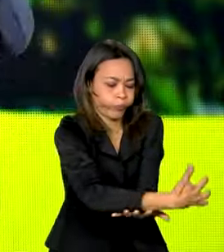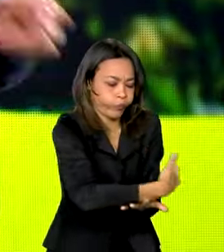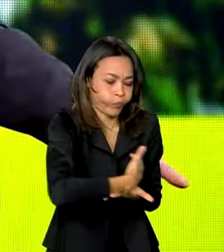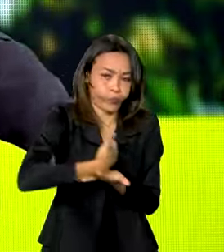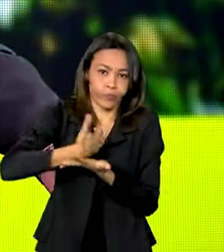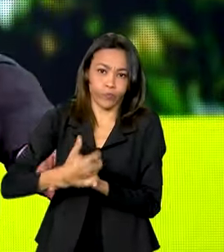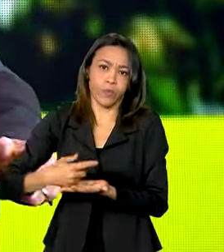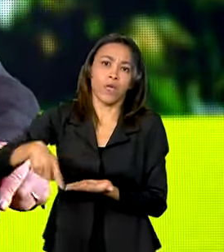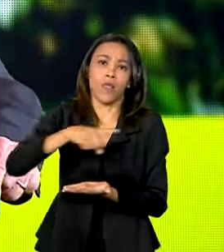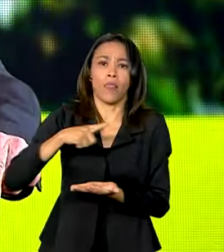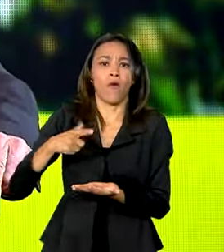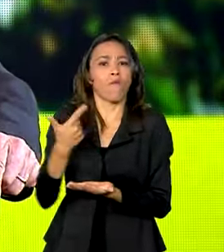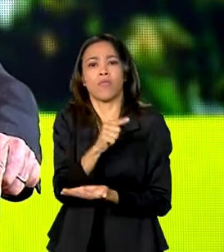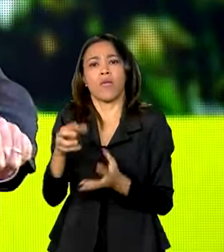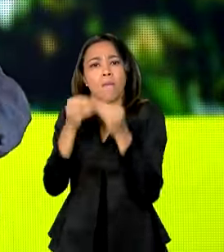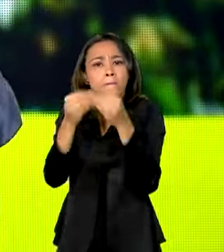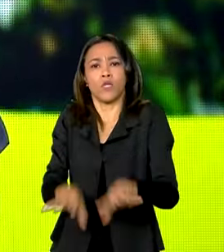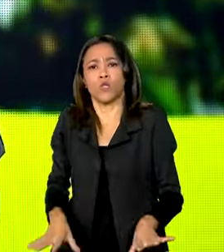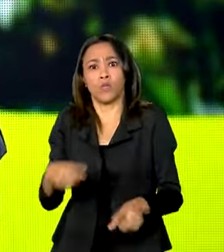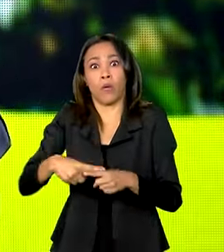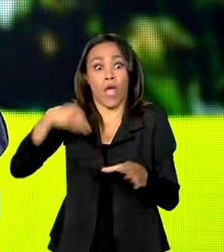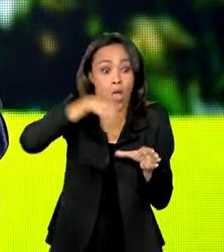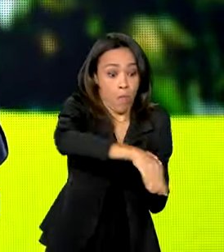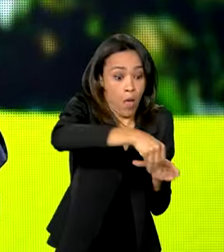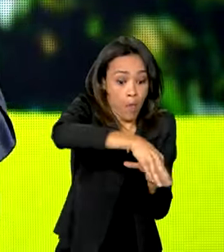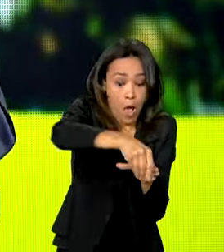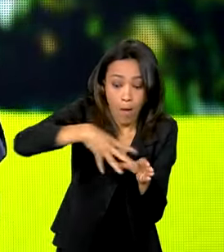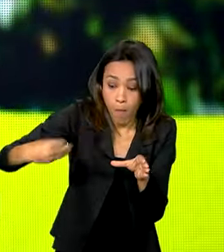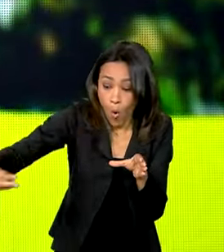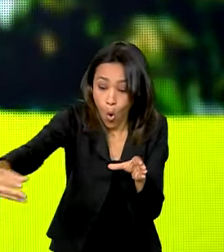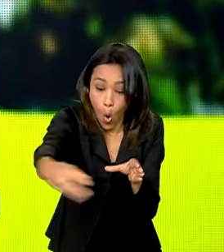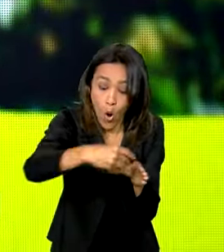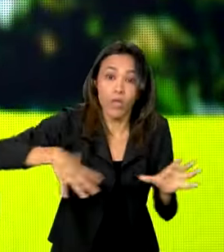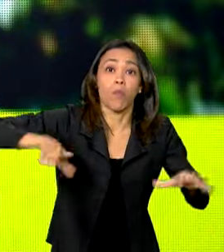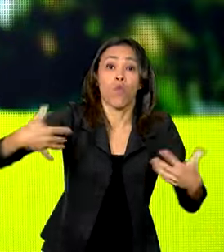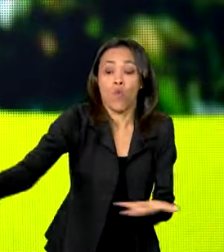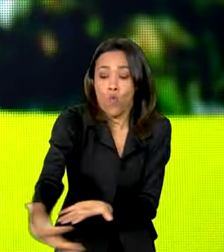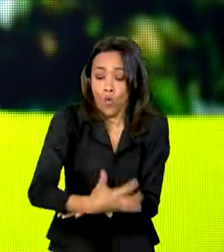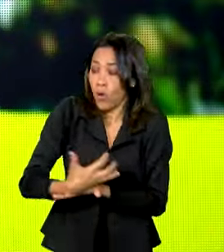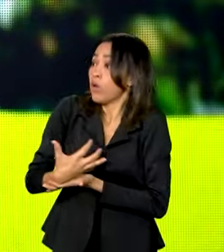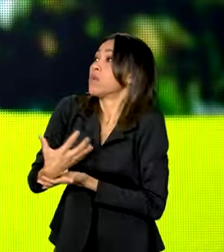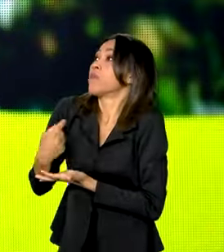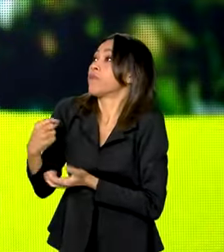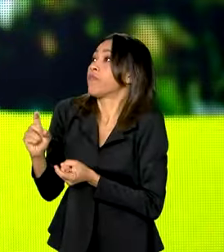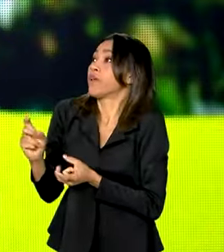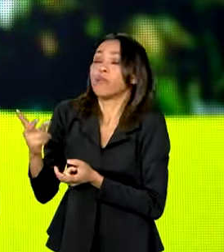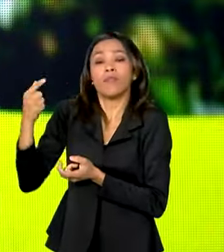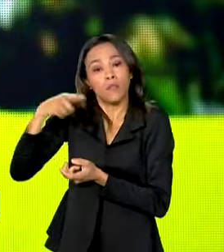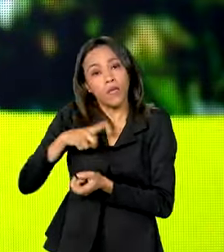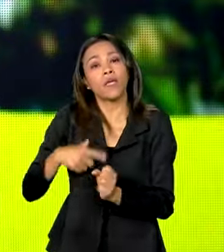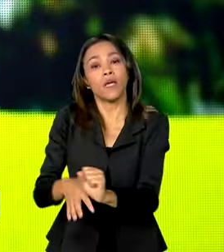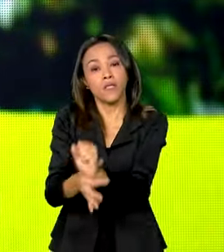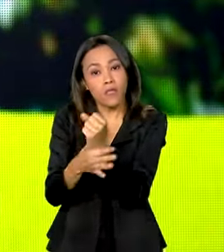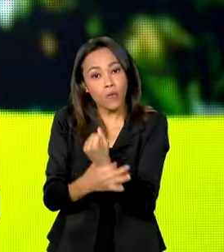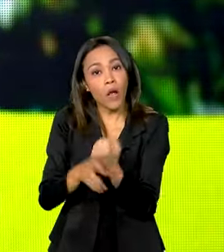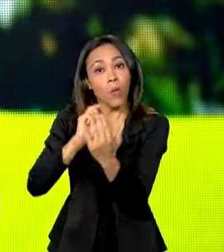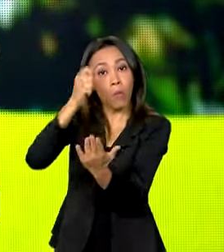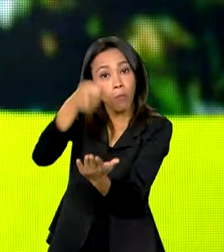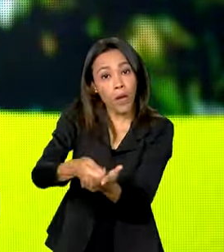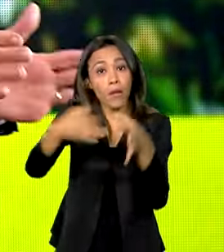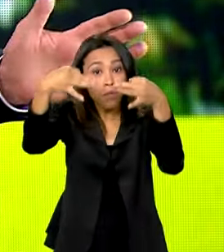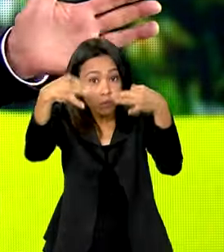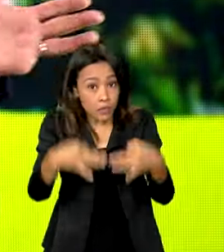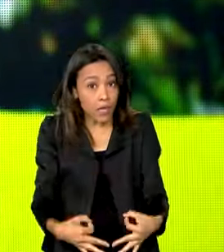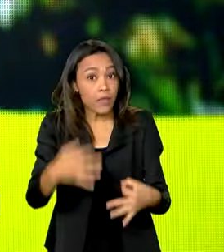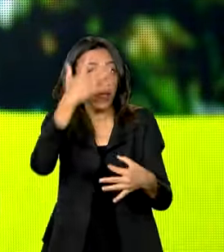deixar eles terem prejuízo porque plantaram demais. O governo tem que garantir um pagamento correto para que aquelas pessoas possam